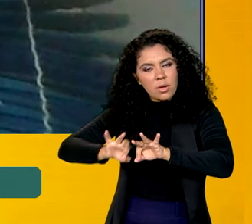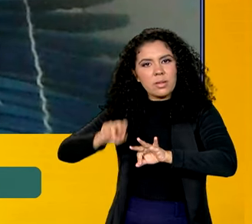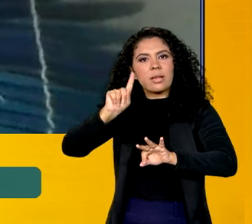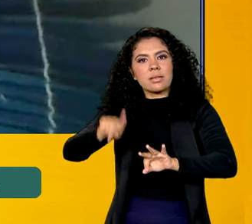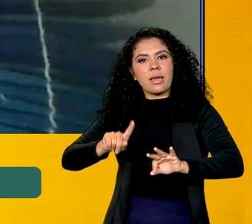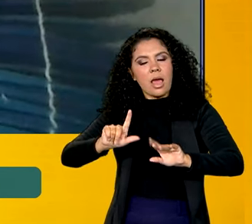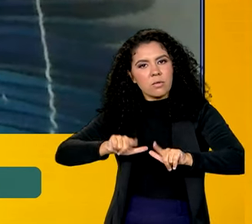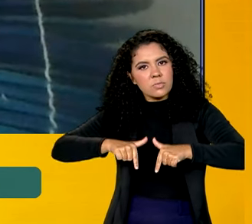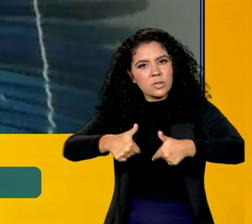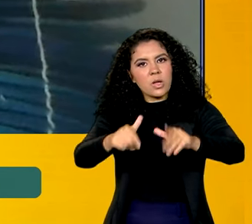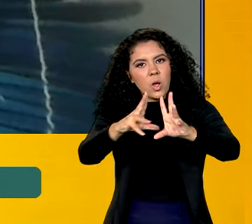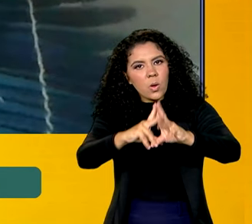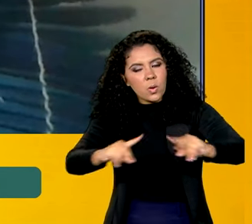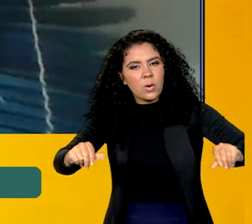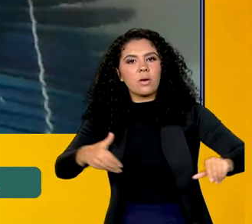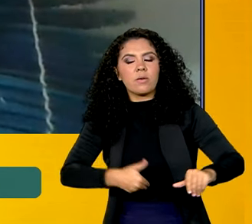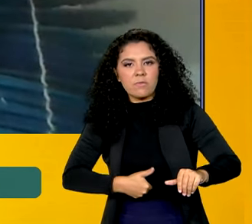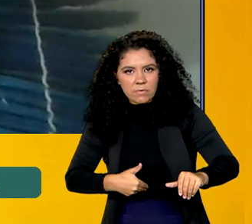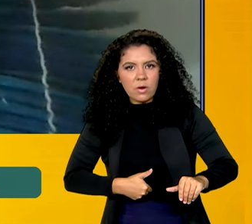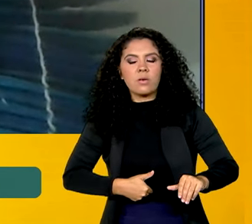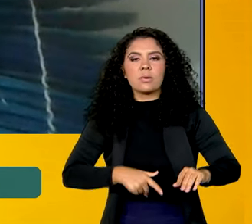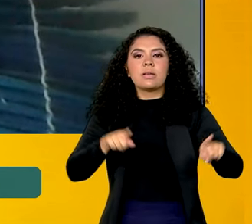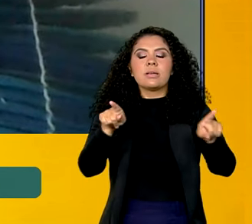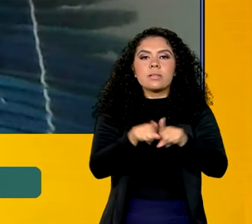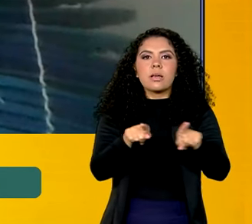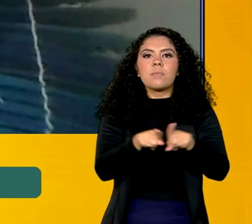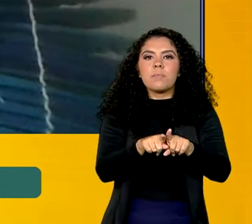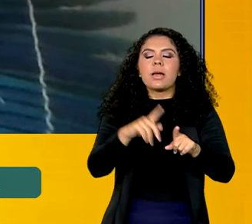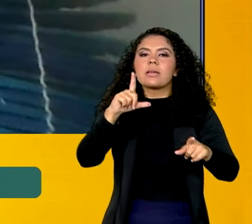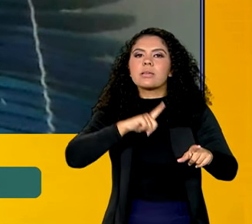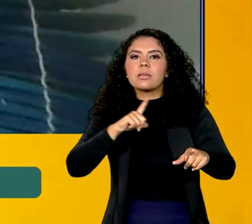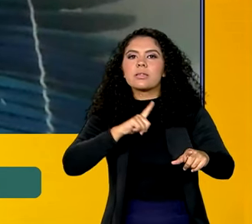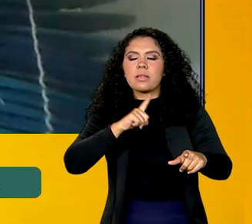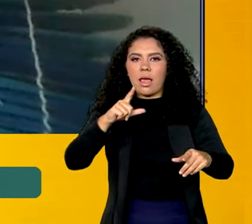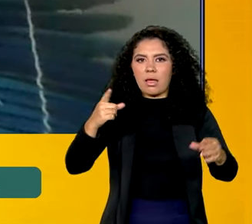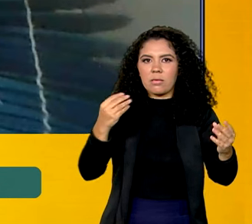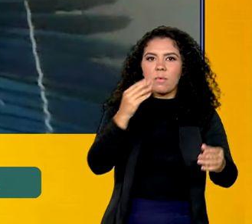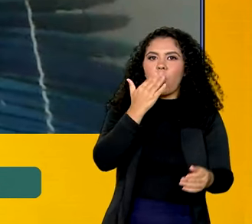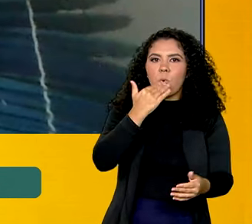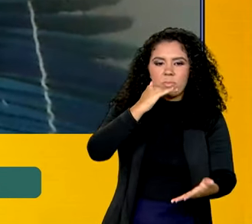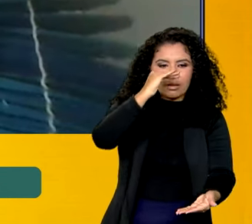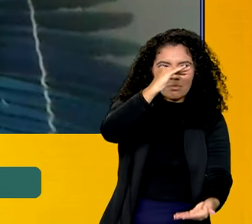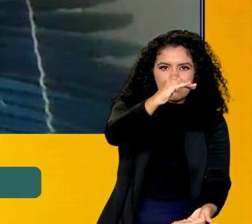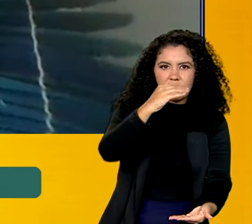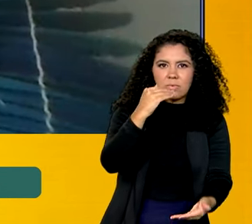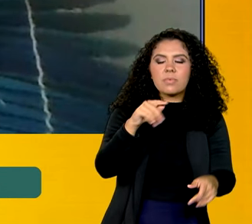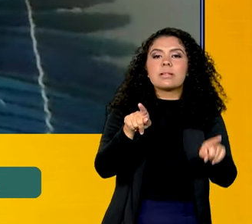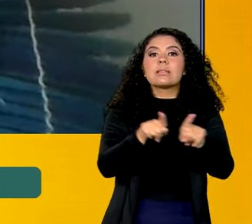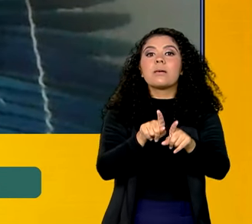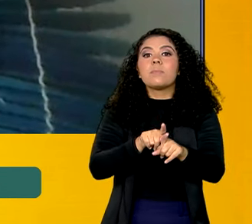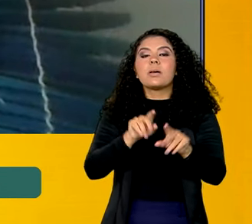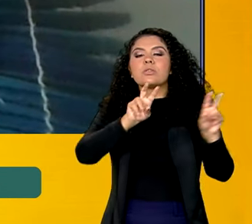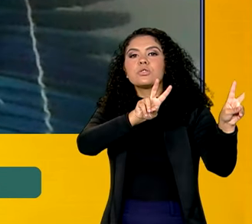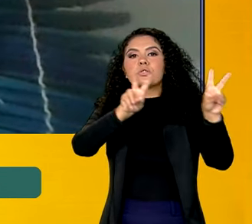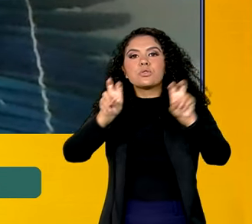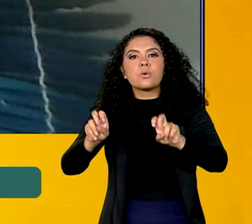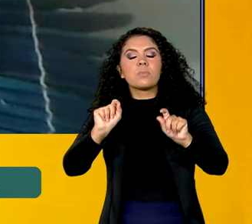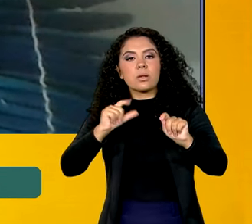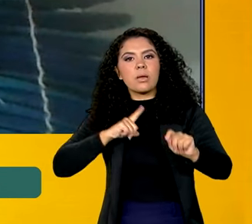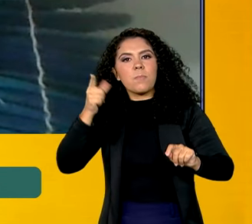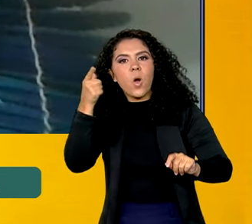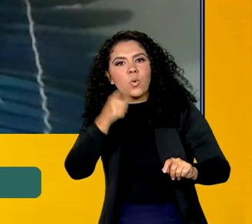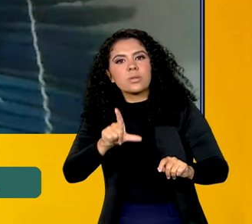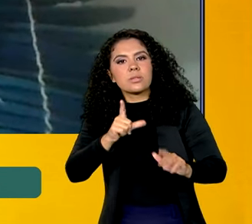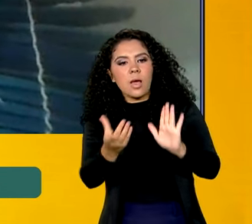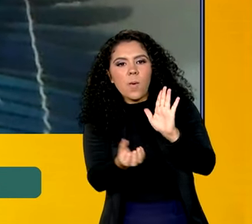e a FUNAI, sob supervisão da CESAI, com relação aos itens que integram essa cesta de alimentos, e também a devolução da capacidade produtiva dos